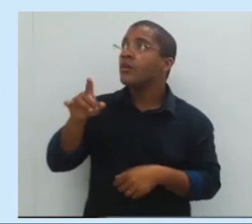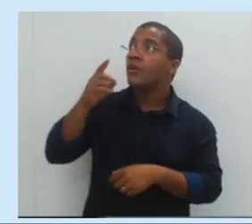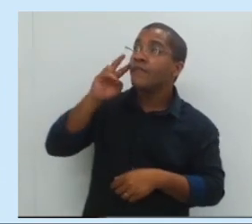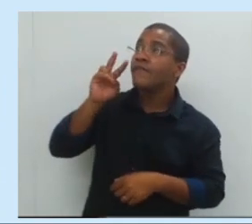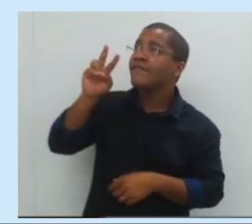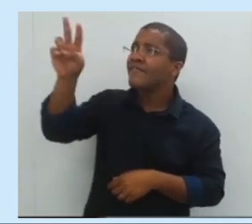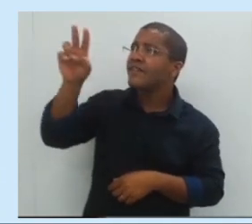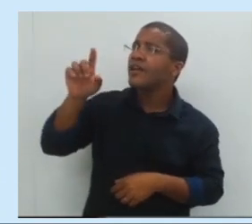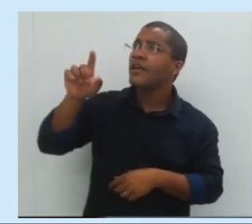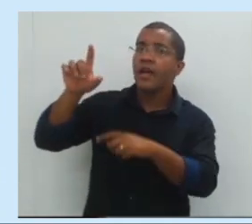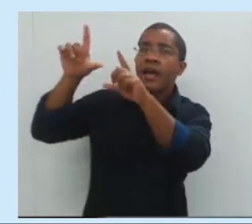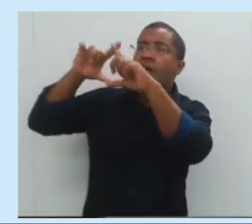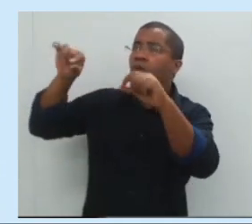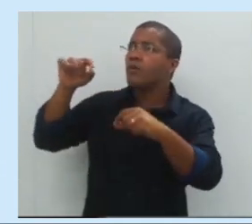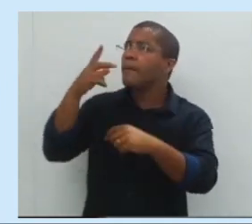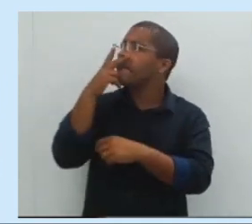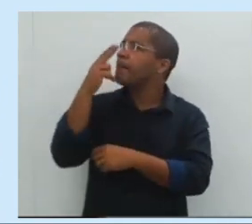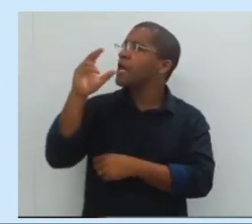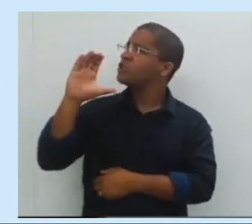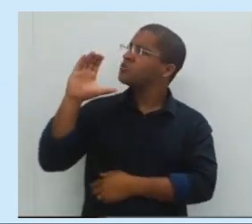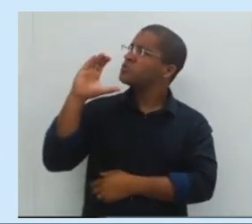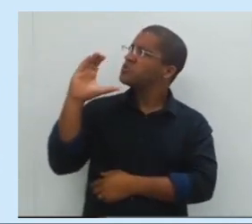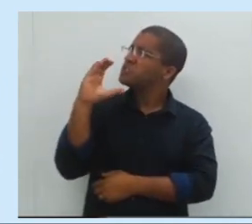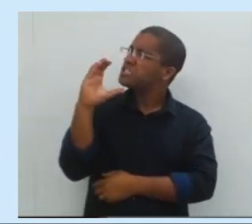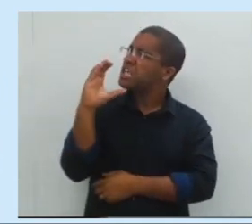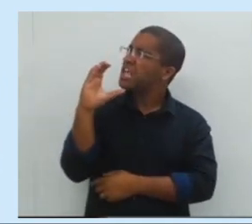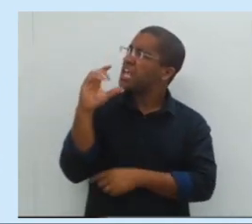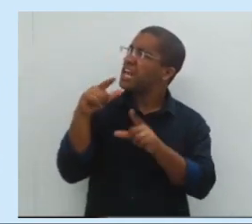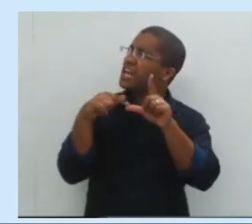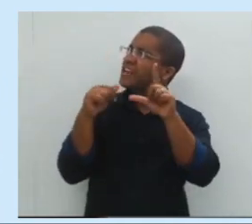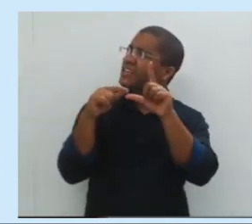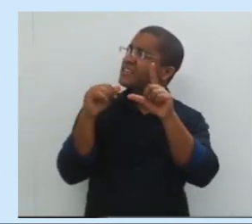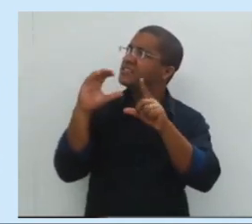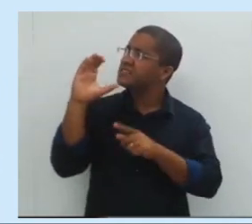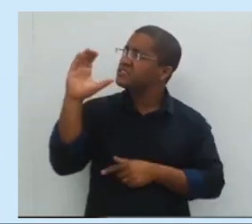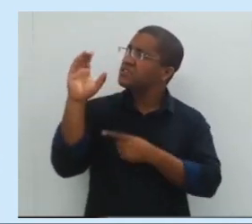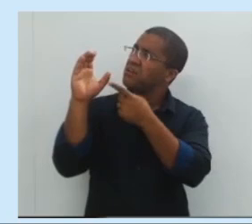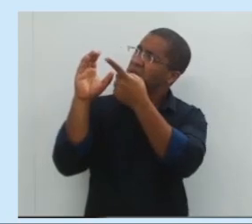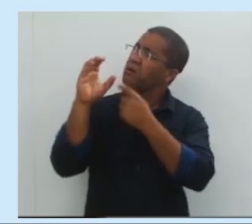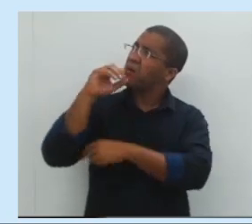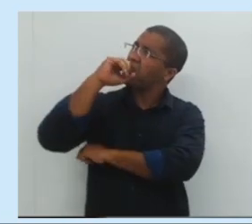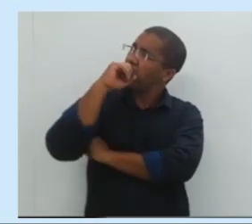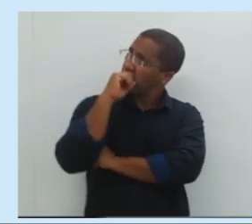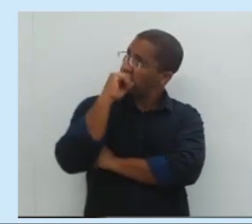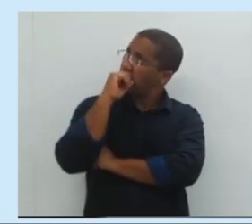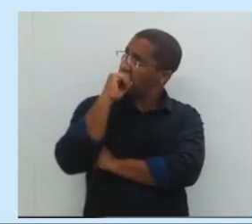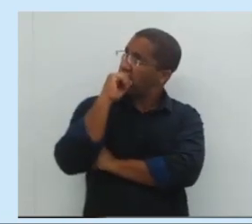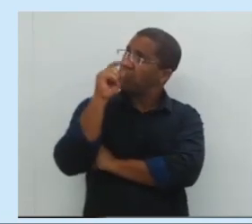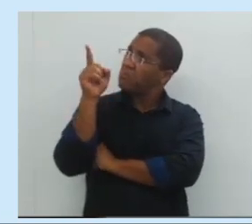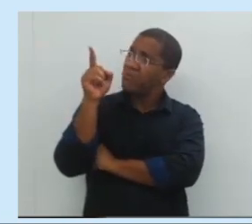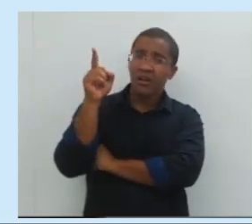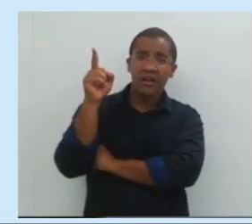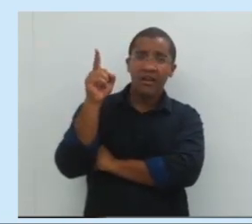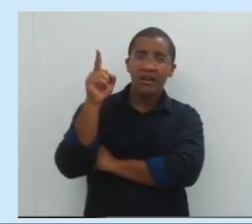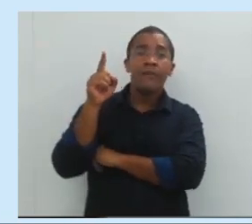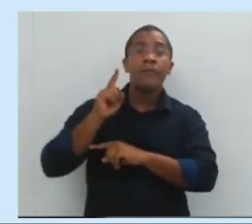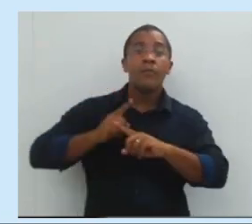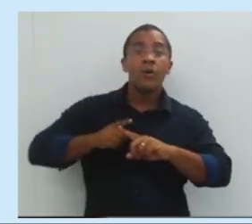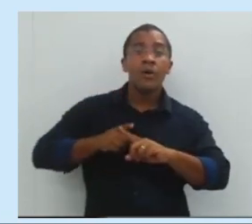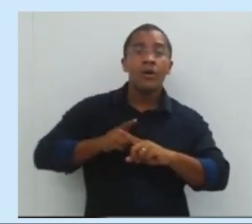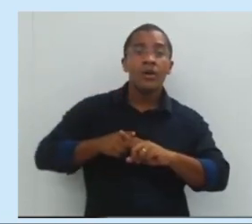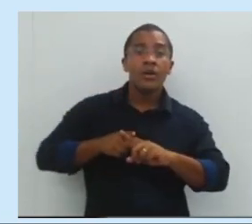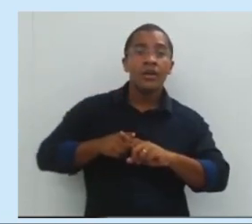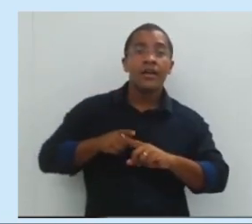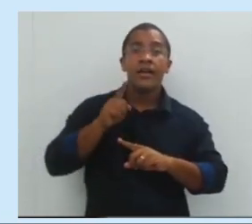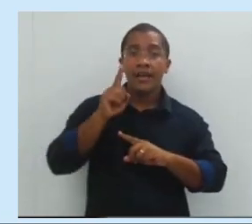você enxergar um C. C, tá lá, um C, direitinho. C. C de casa. É